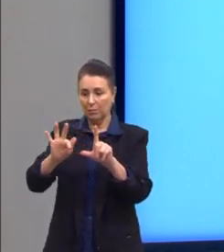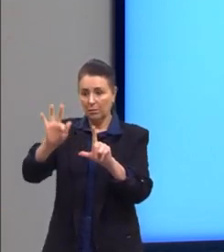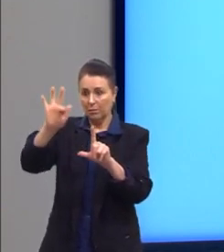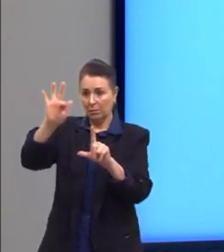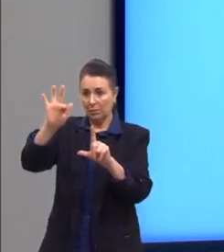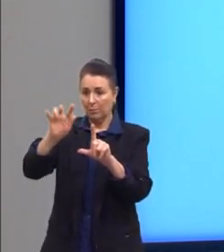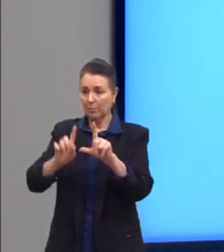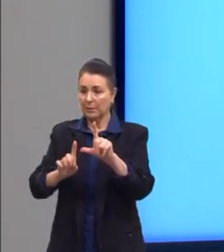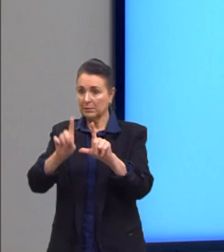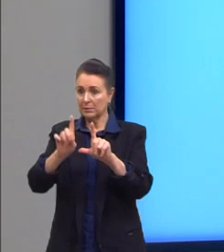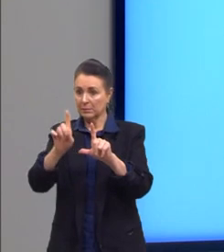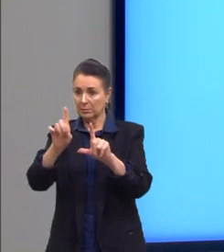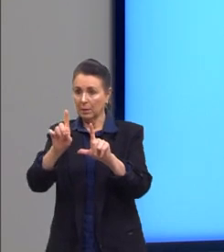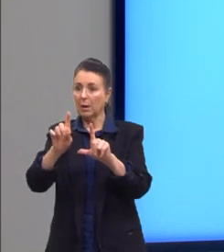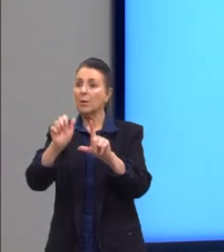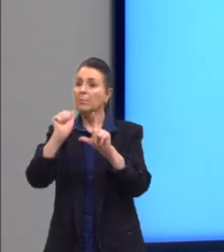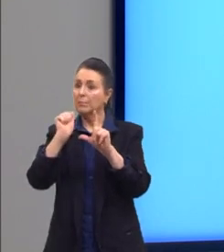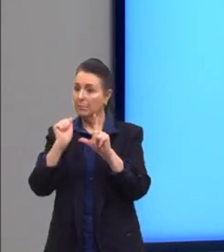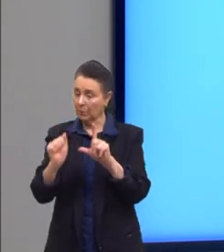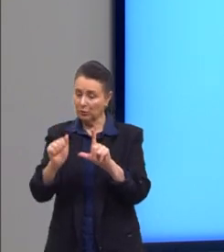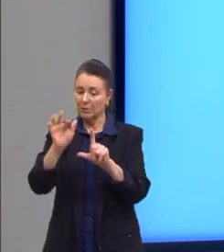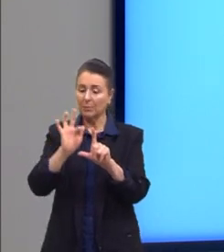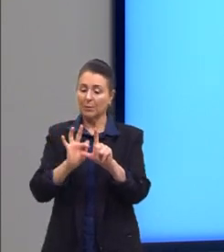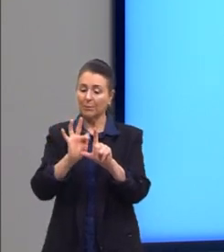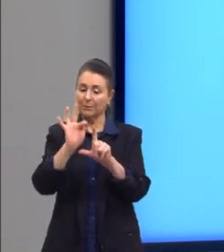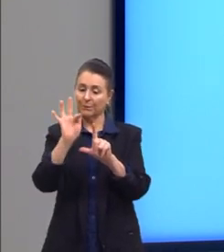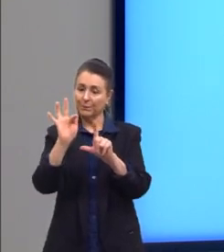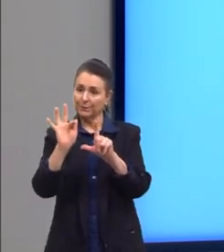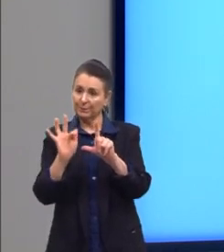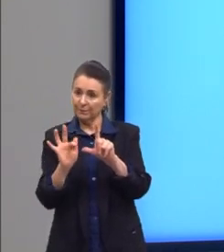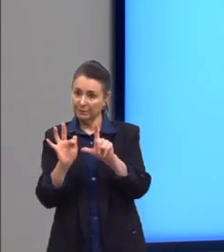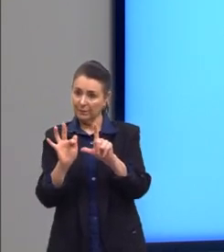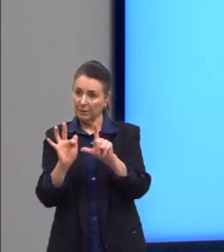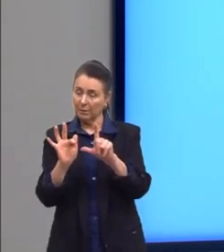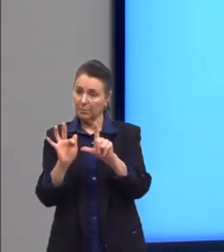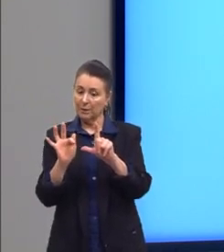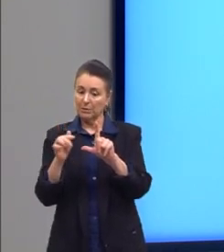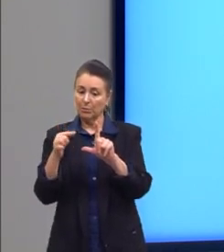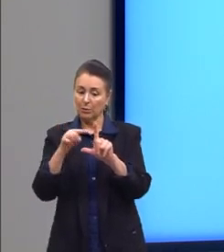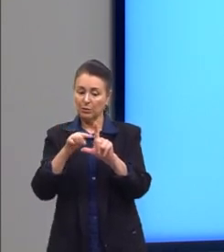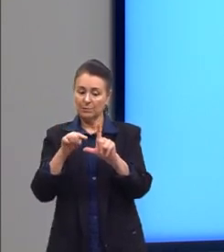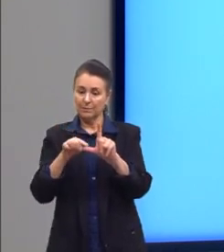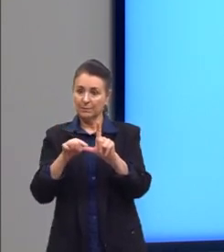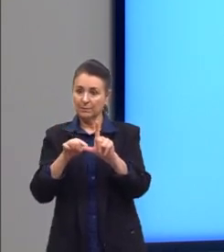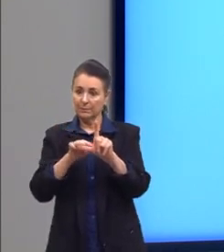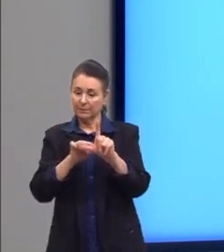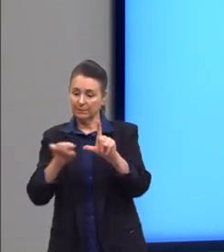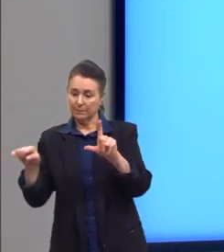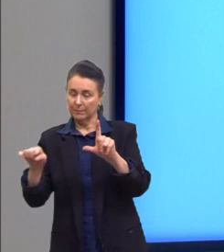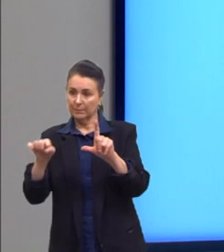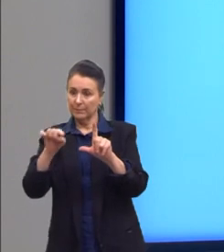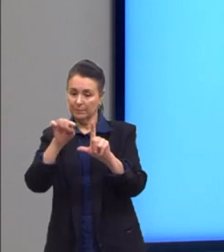também é possível com a concavidade para baixo, desde que não corte o eixo horizontal.